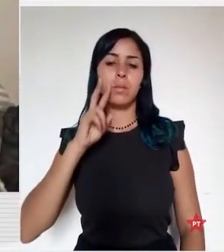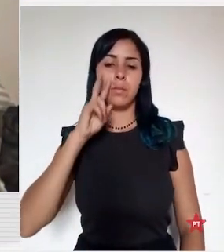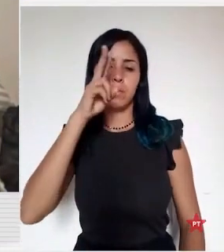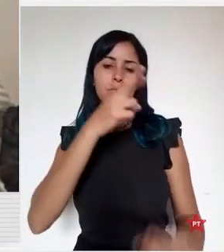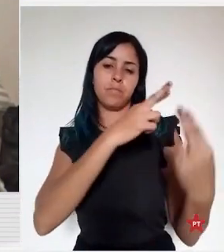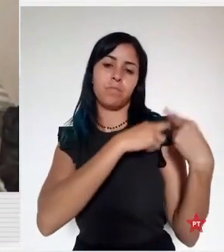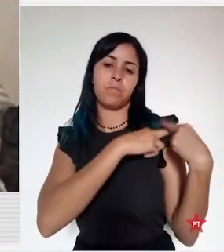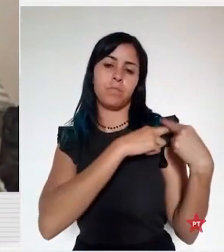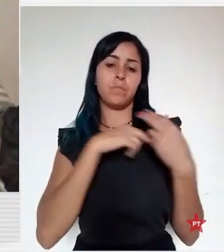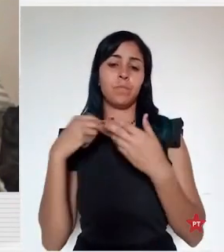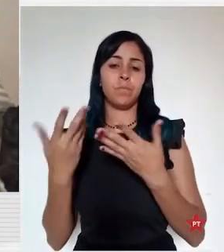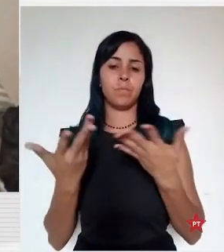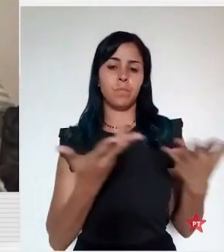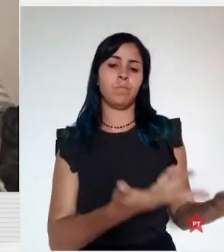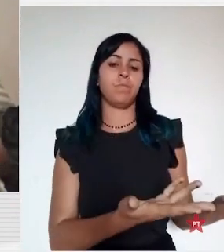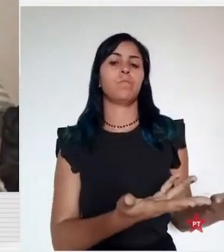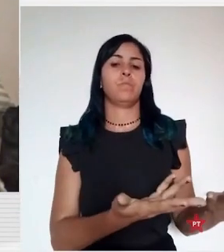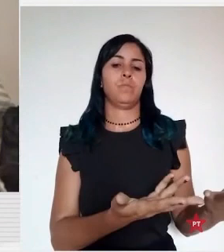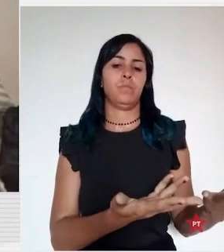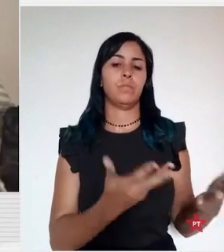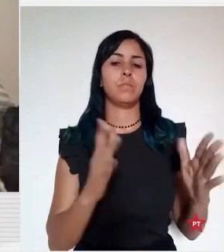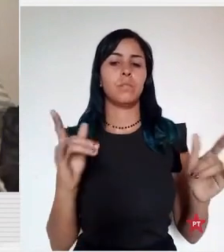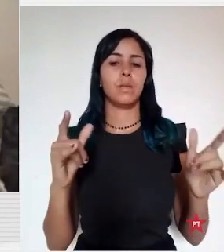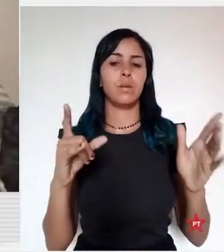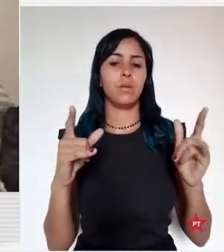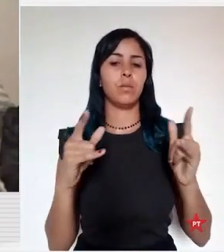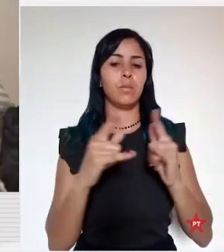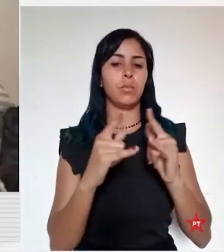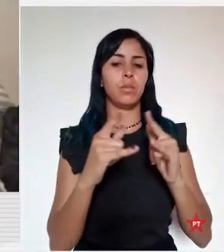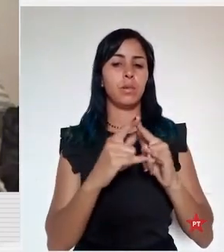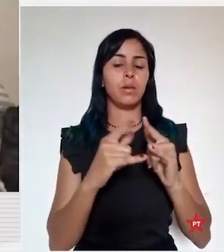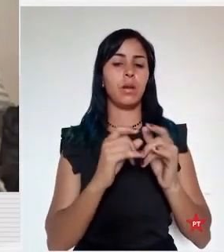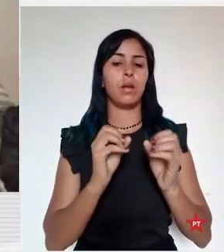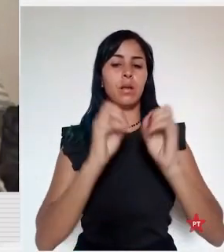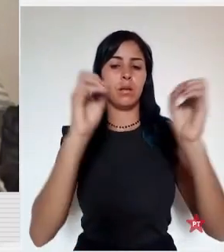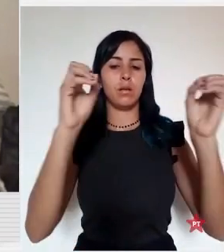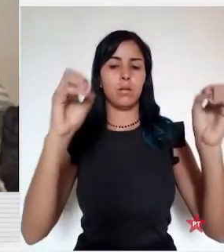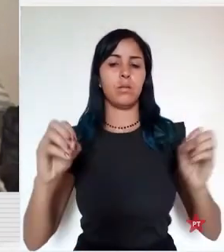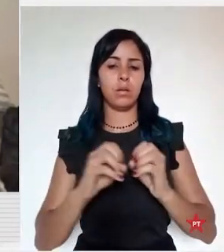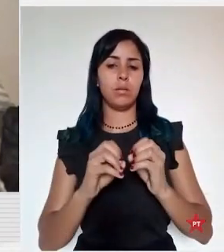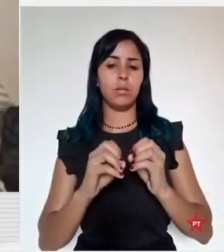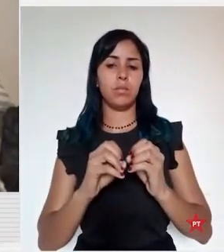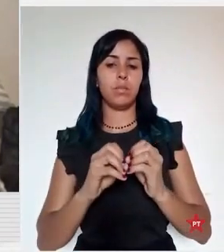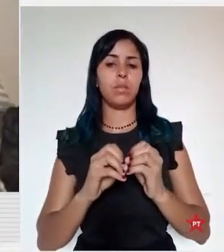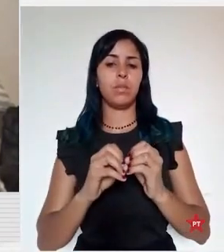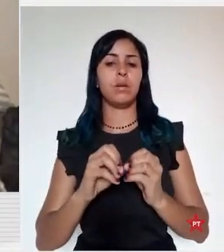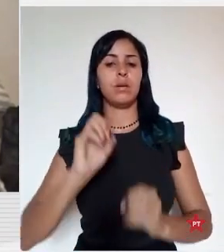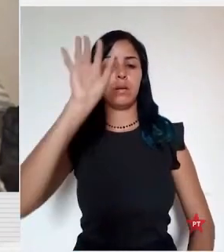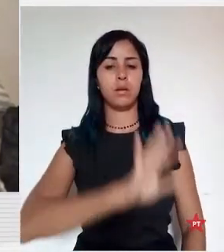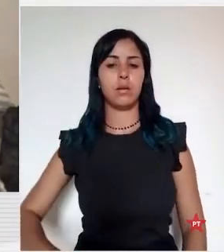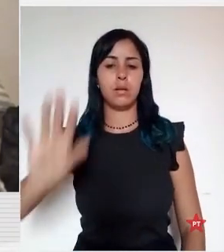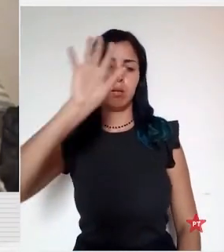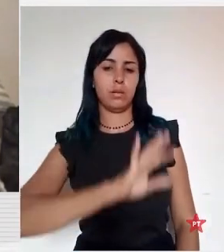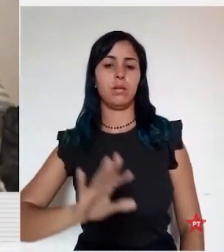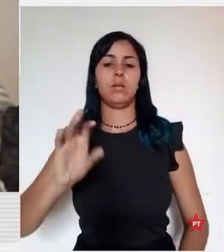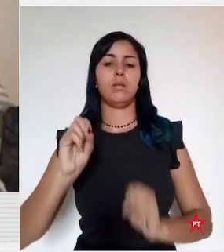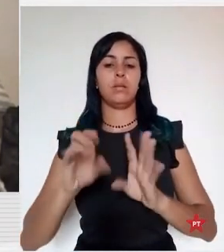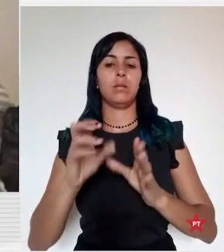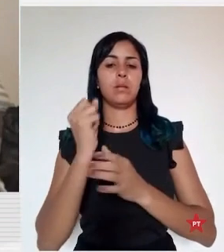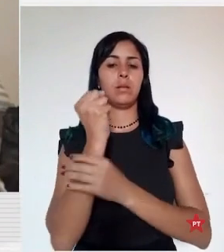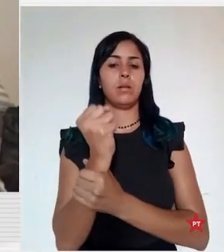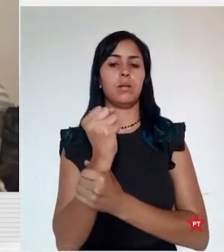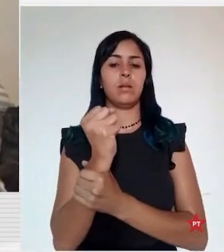educação pública. É através do Sistema Nacional de Educação que garanta um processo de